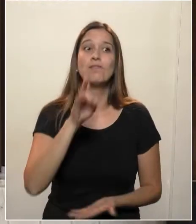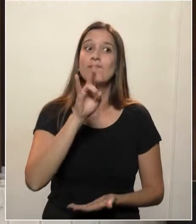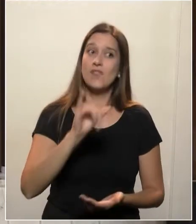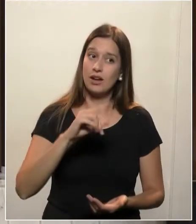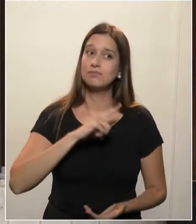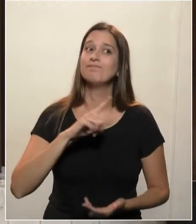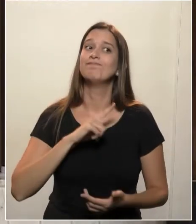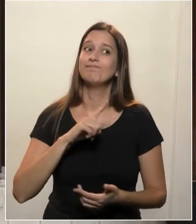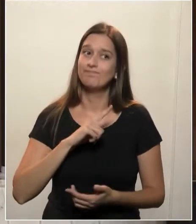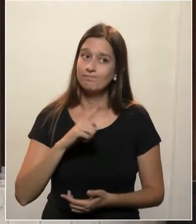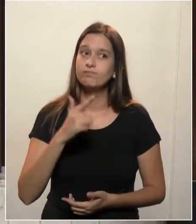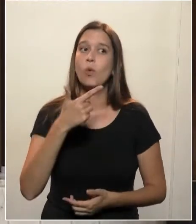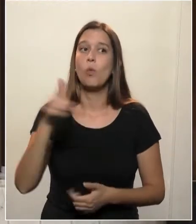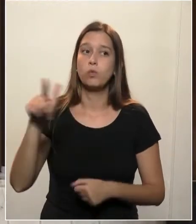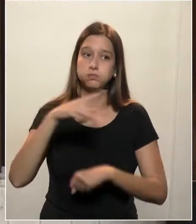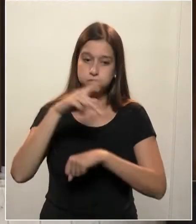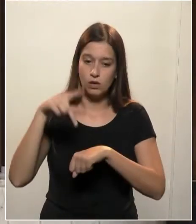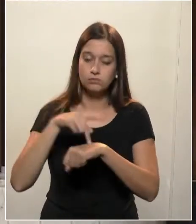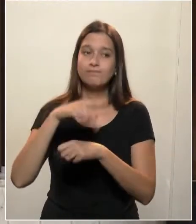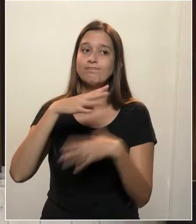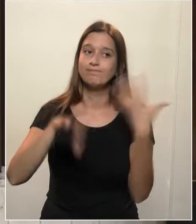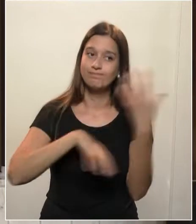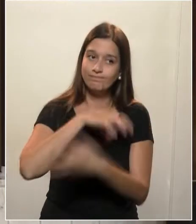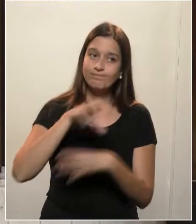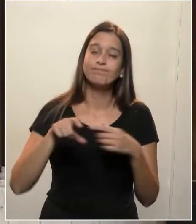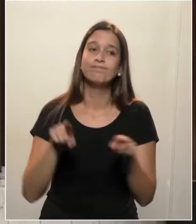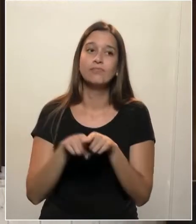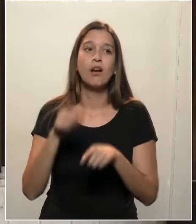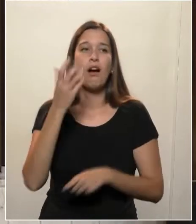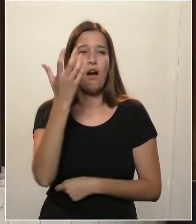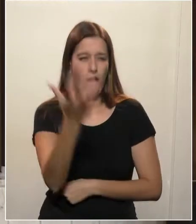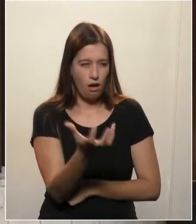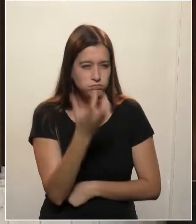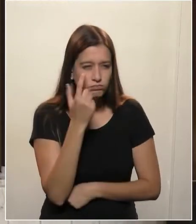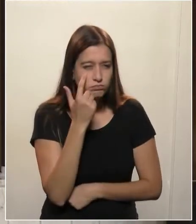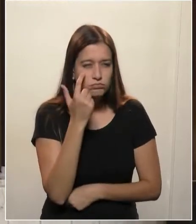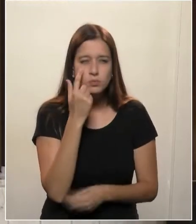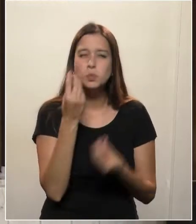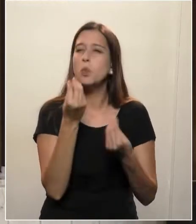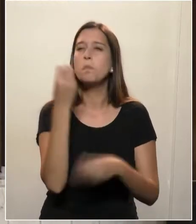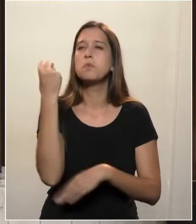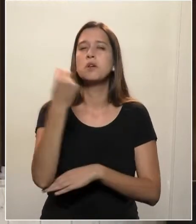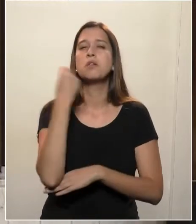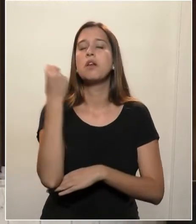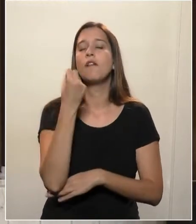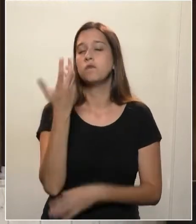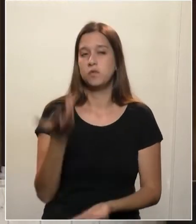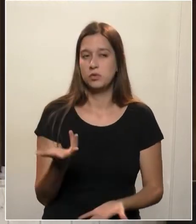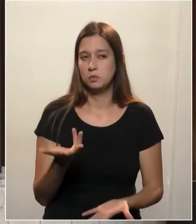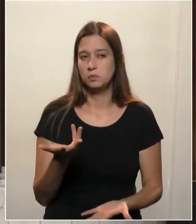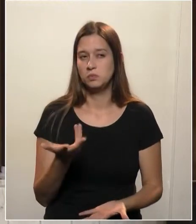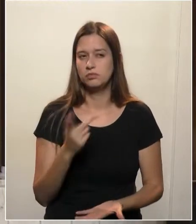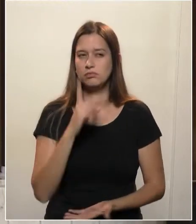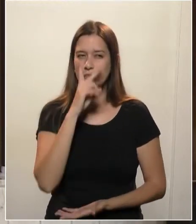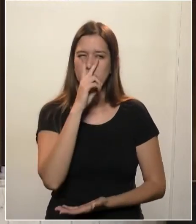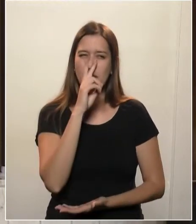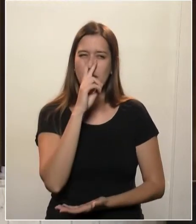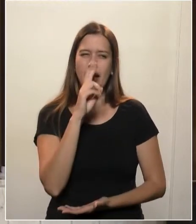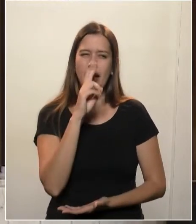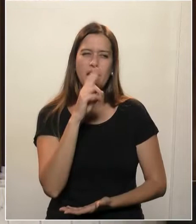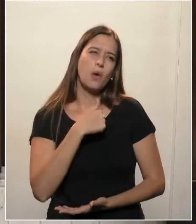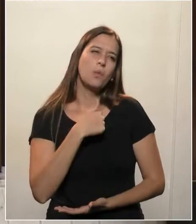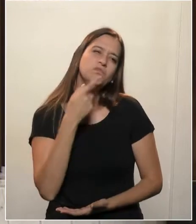providência. Vocês querem ver o tamanho da gravidade disso? Parece que a gente está exagerando, mas a gente não está.